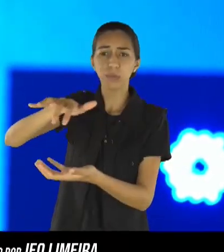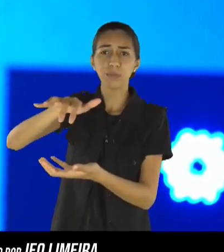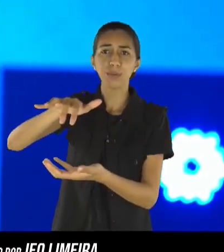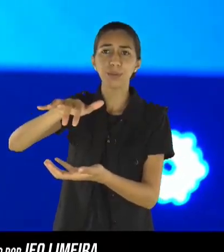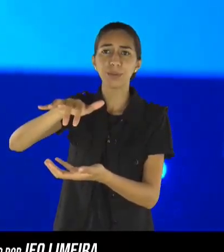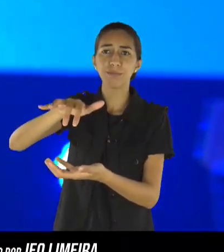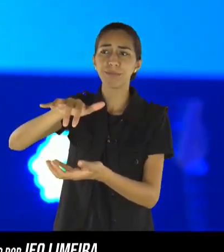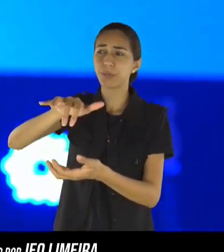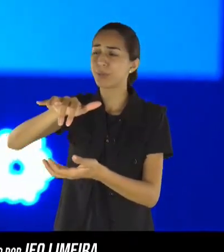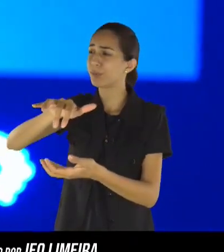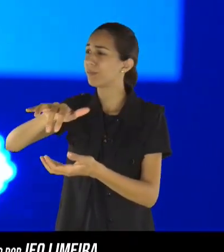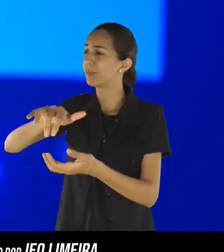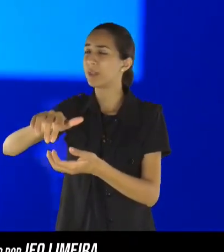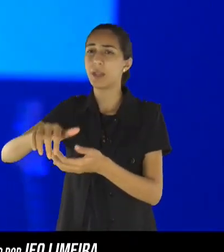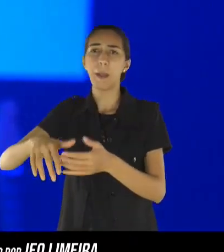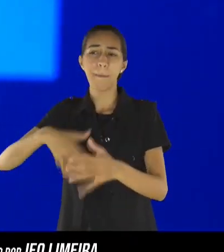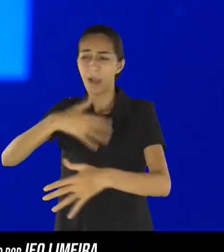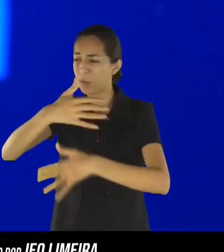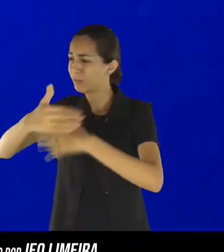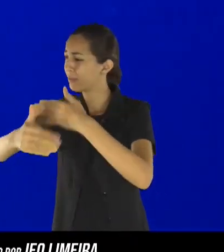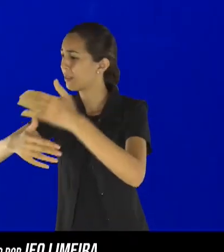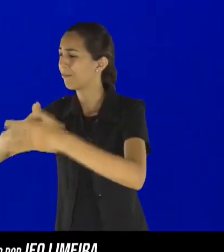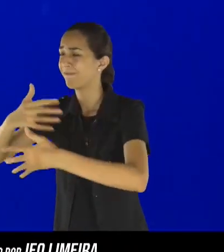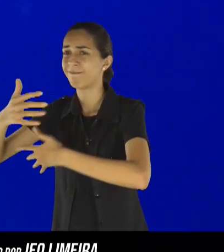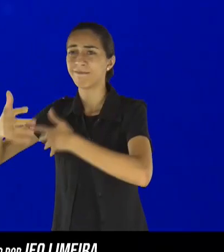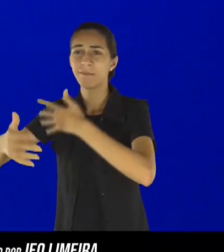na França, irmão, se você sair de noite,